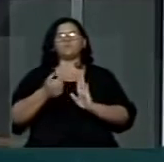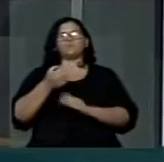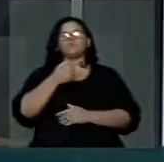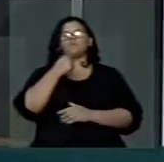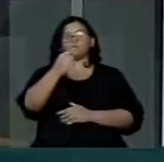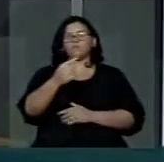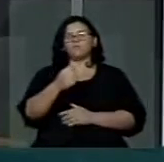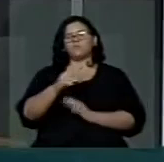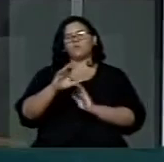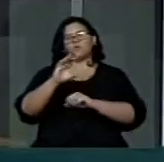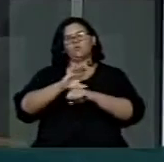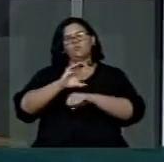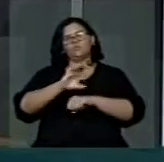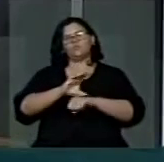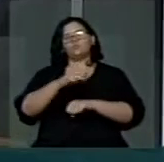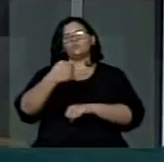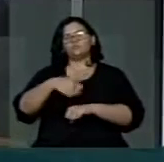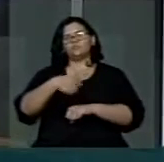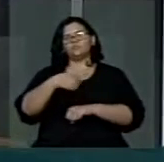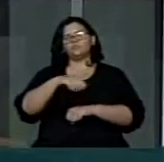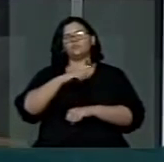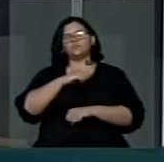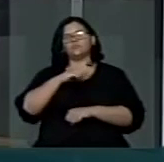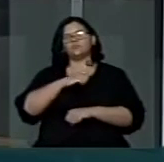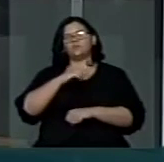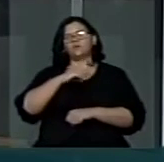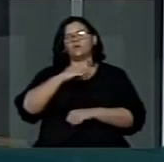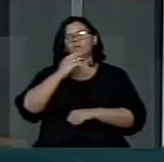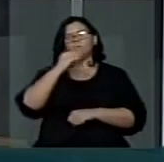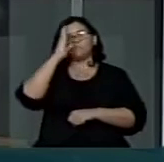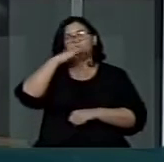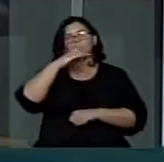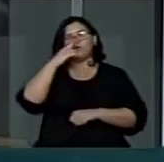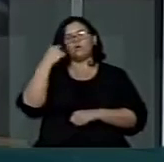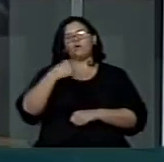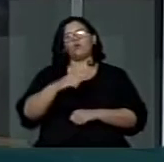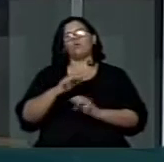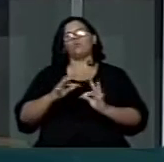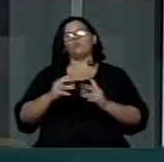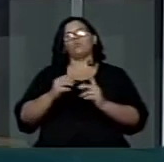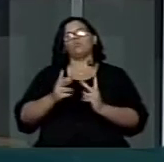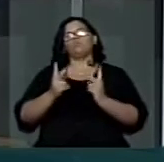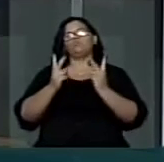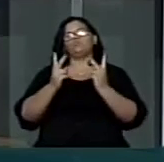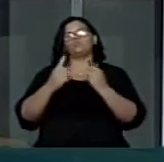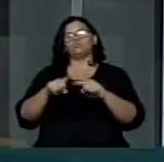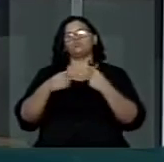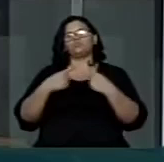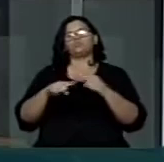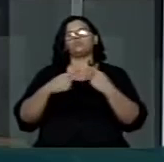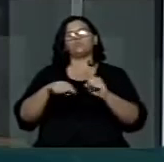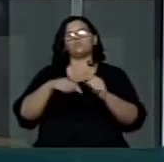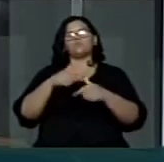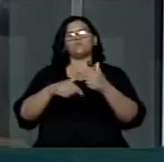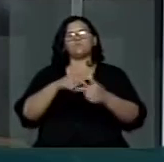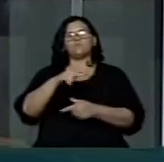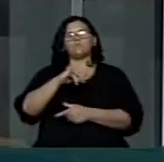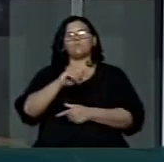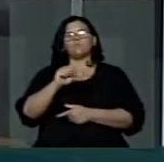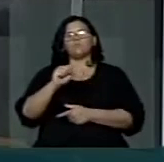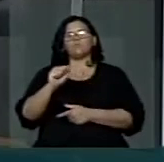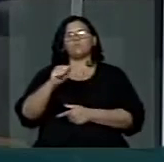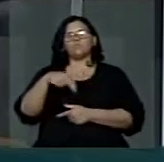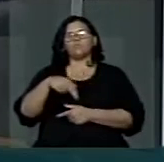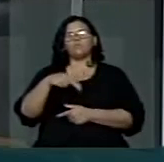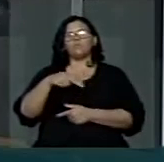constitucionalmente. Esse verdadeiro terrorismo contra os trabalhadores da Nissan é algo absolutamente horroroso. E o que